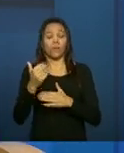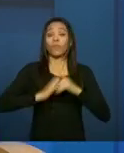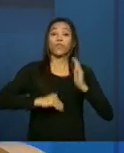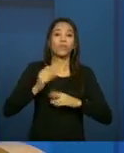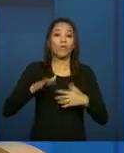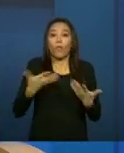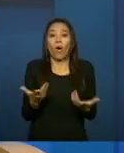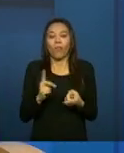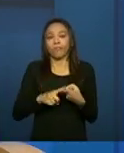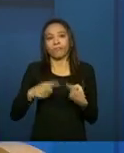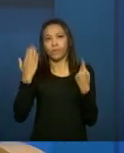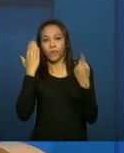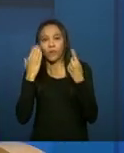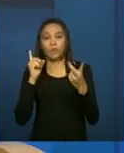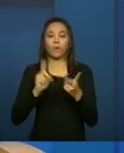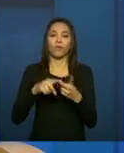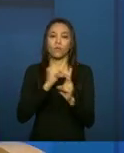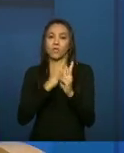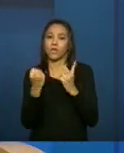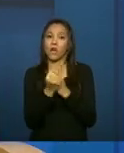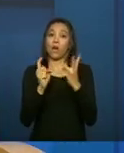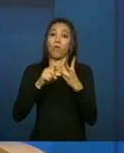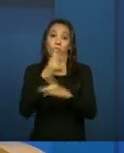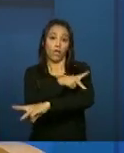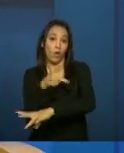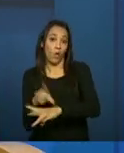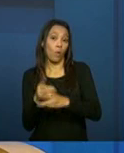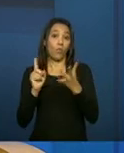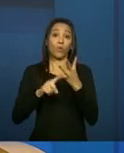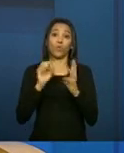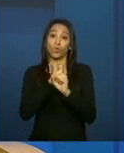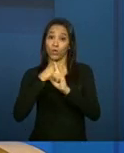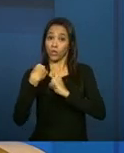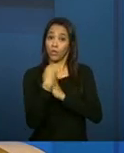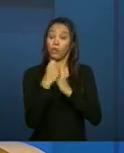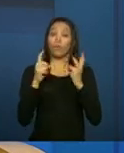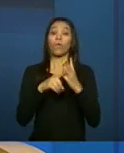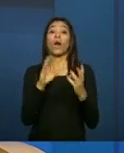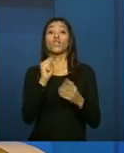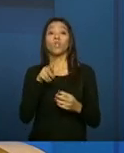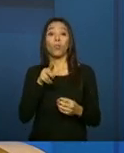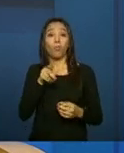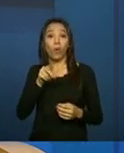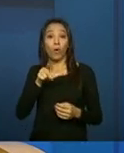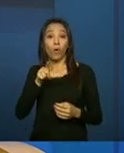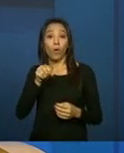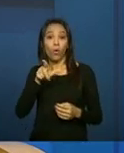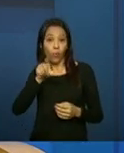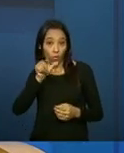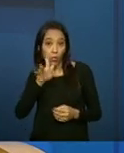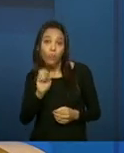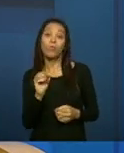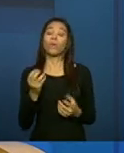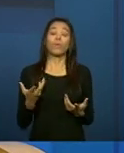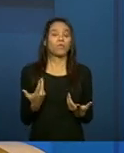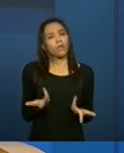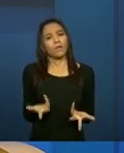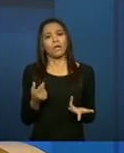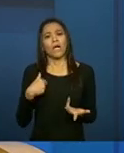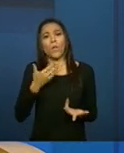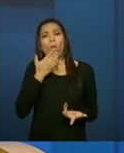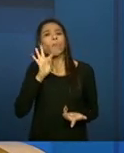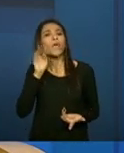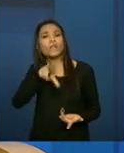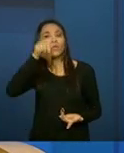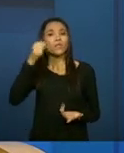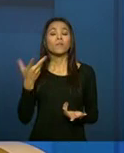assistente social, um psicólogo, um pedagogo, um antropólogo, um sociólogo. O que nós temos visto aí nos municípios brasileiros é que se tem optado